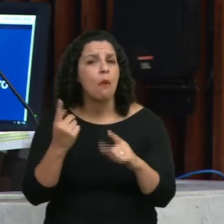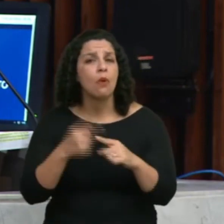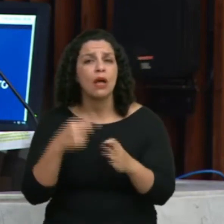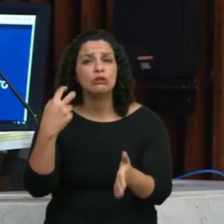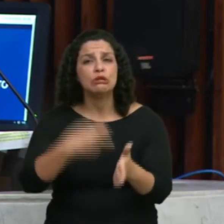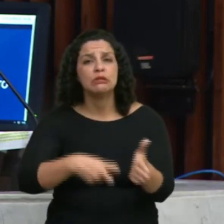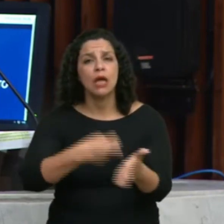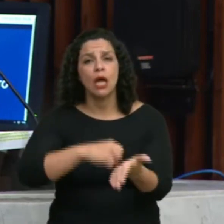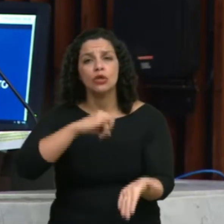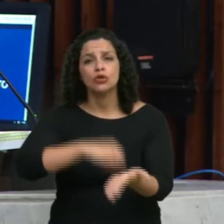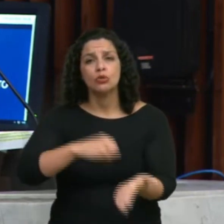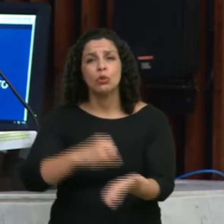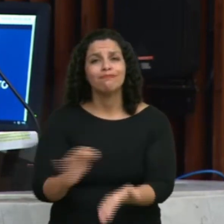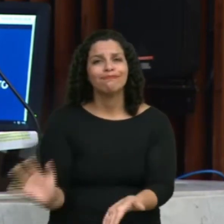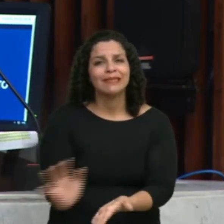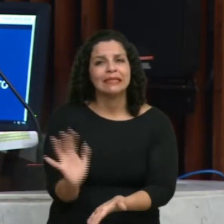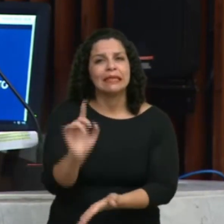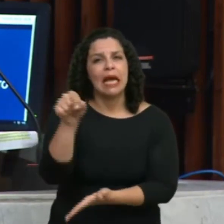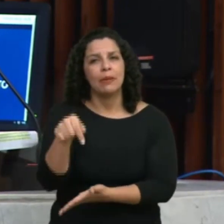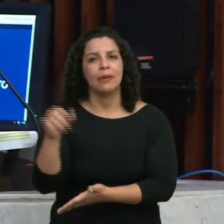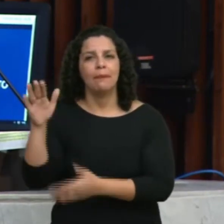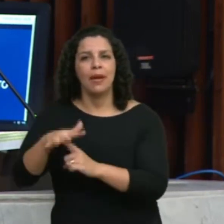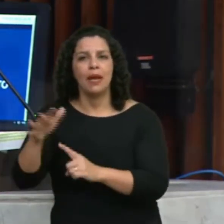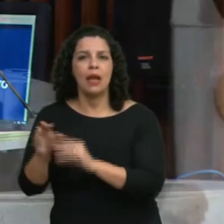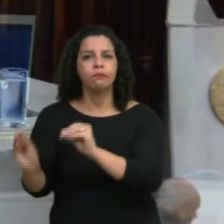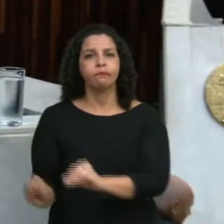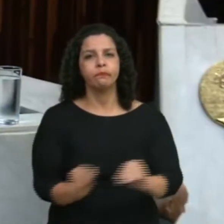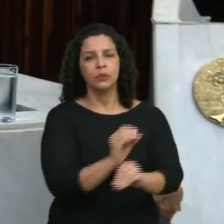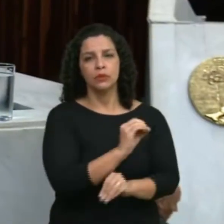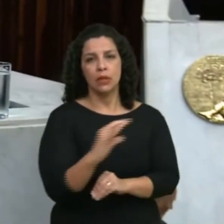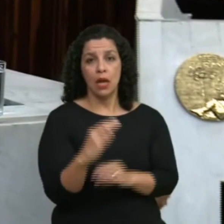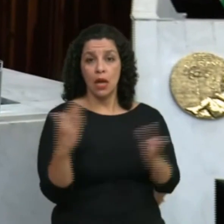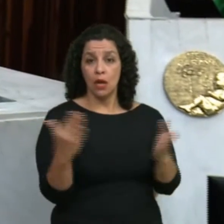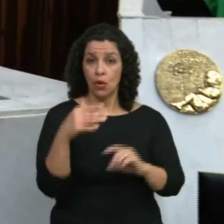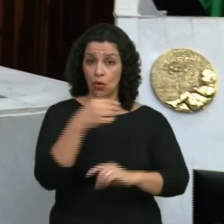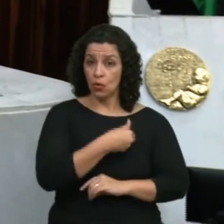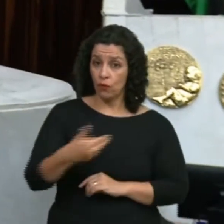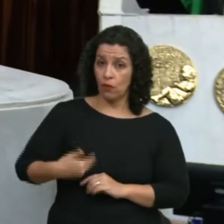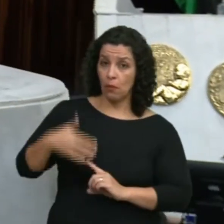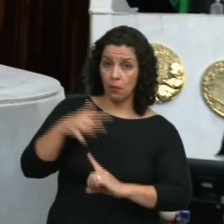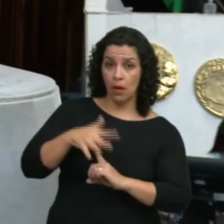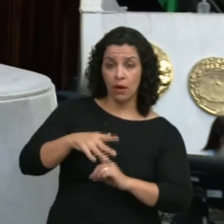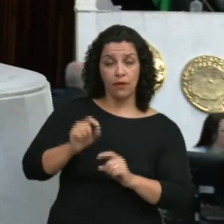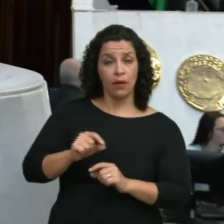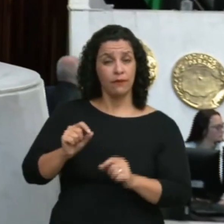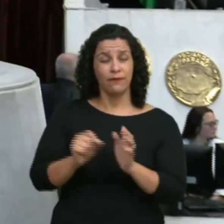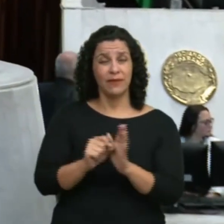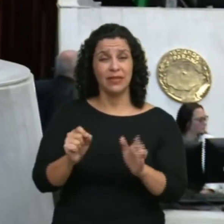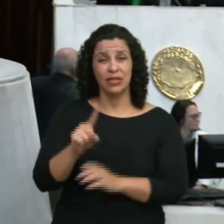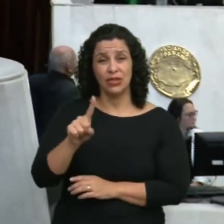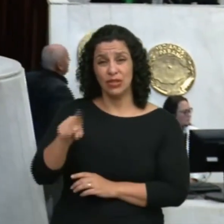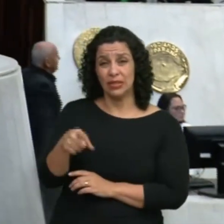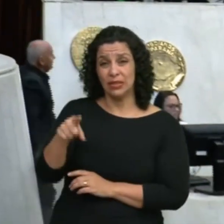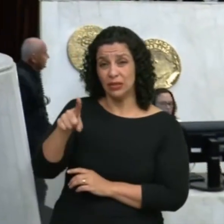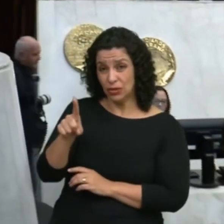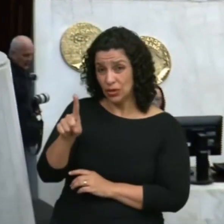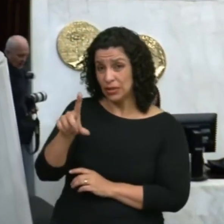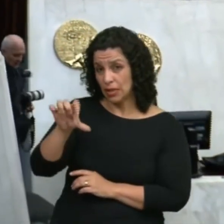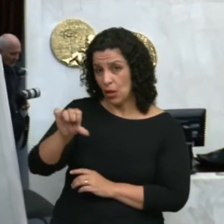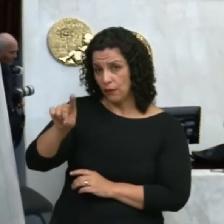da líquida de ICMS para Santa Catarina. Agora o governador do Paraná vai aumentar para 19,5%, que era 19%.